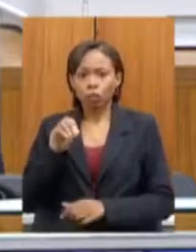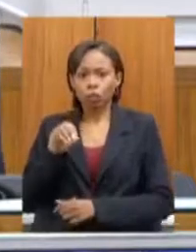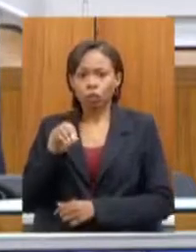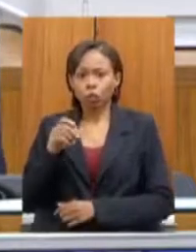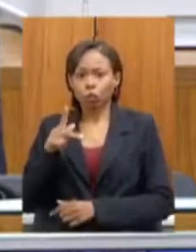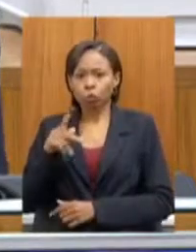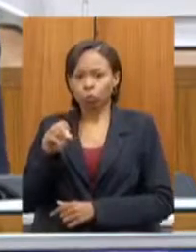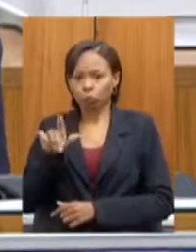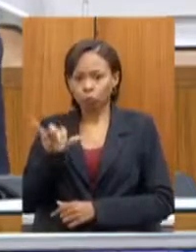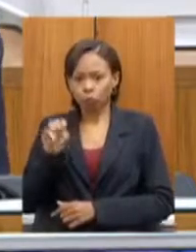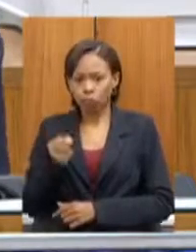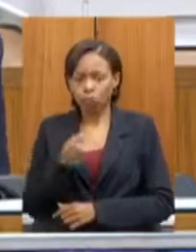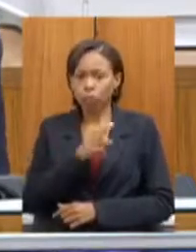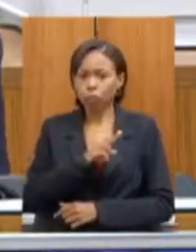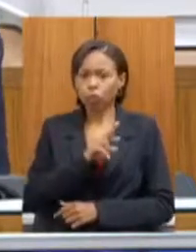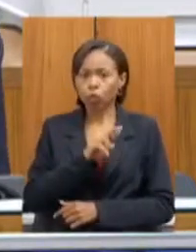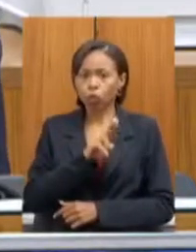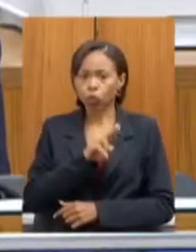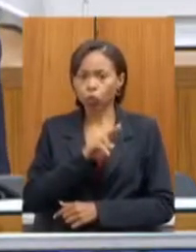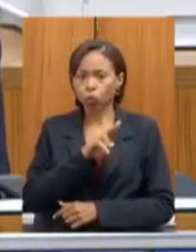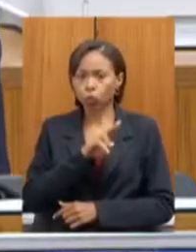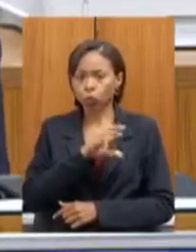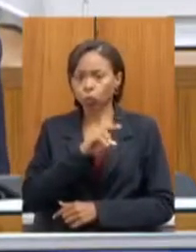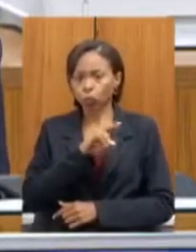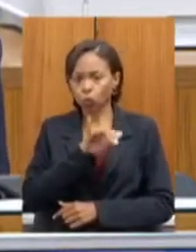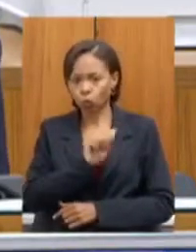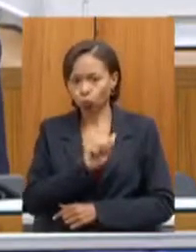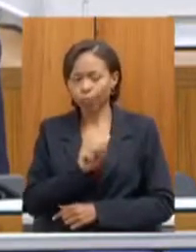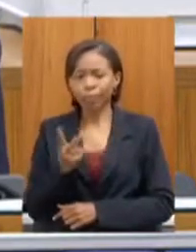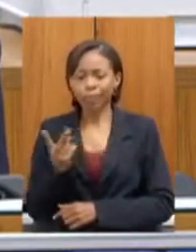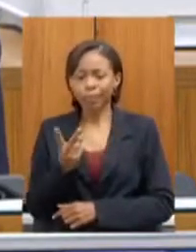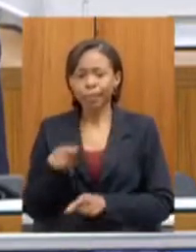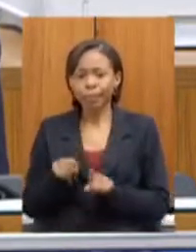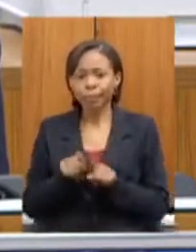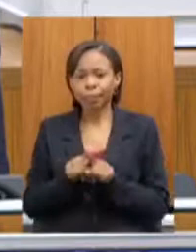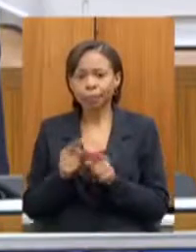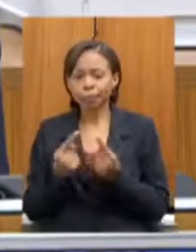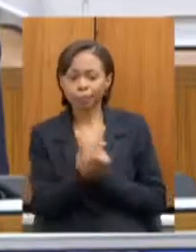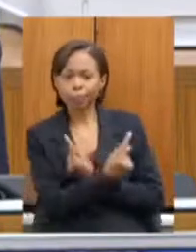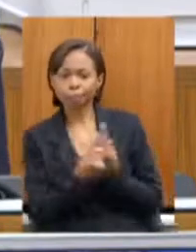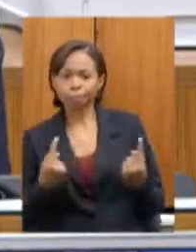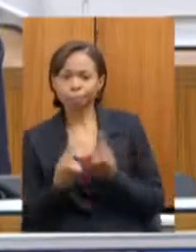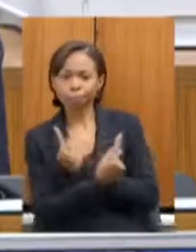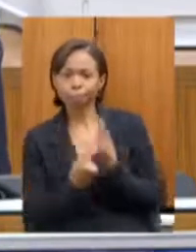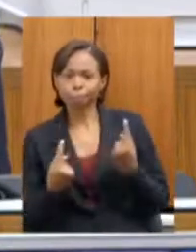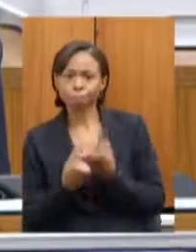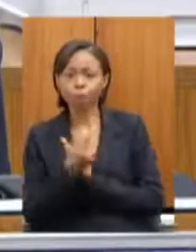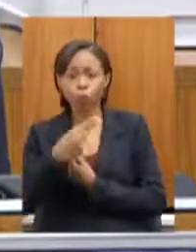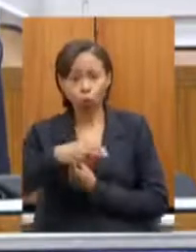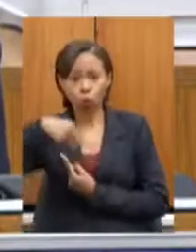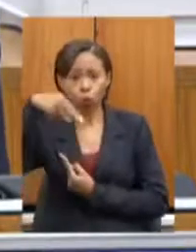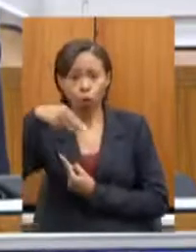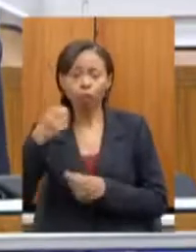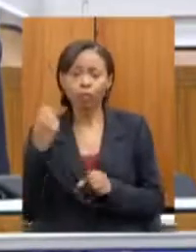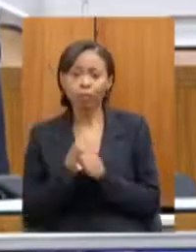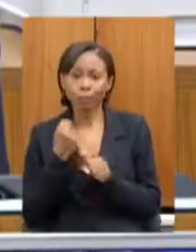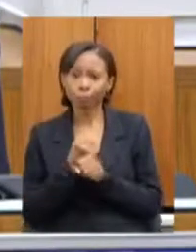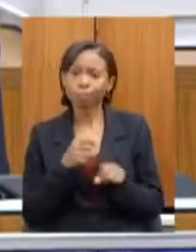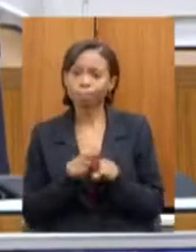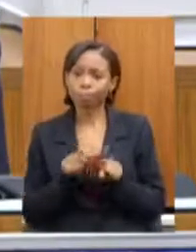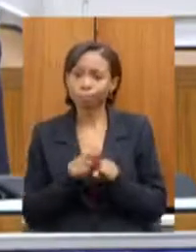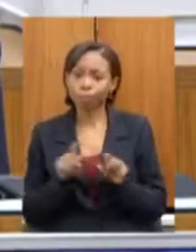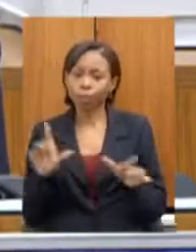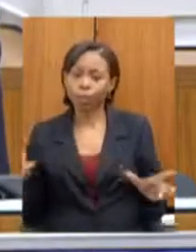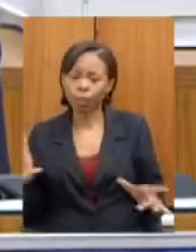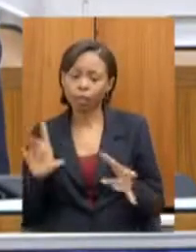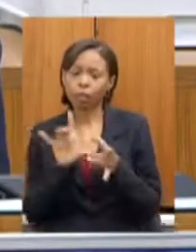desafio para que a gente possa fazer então o tão sonhado corredor norte e que esse corredor também interligaria